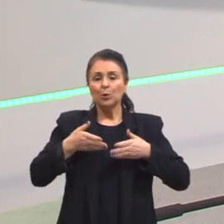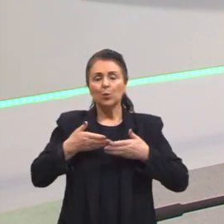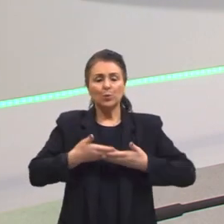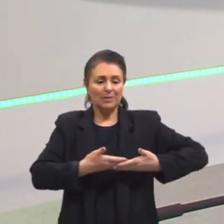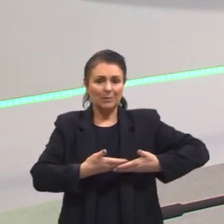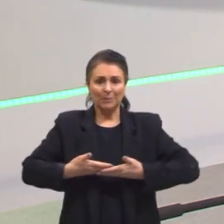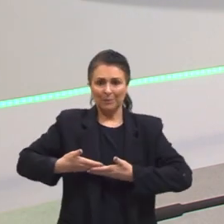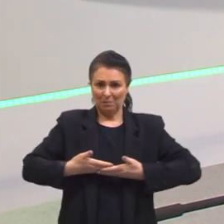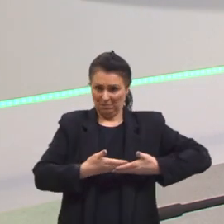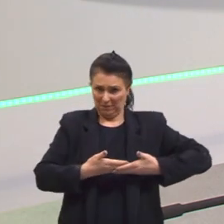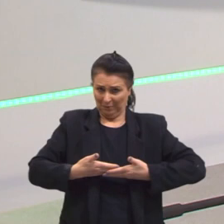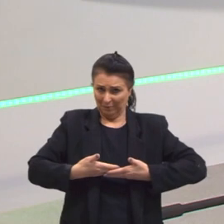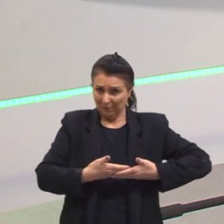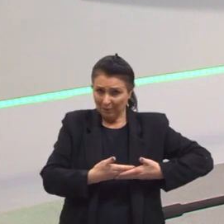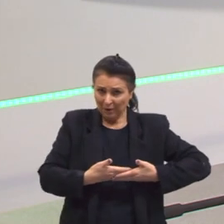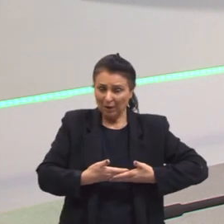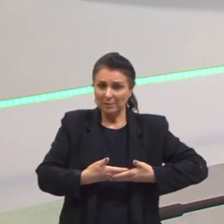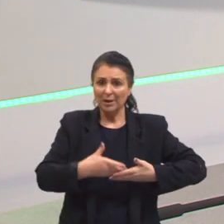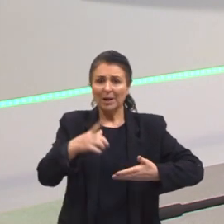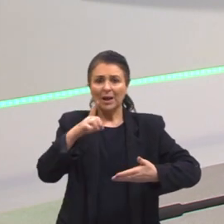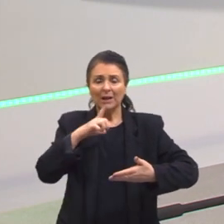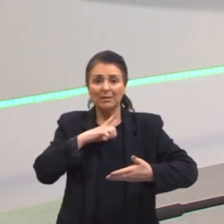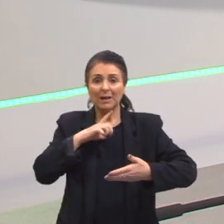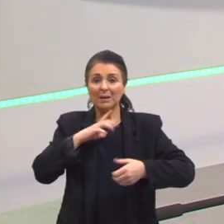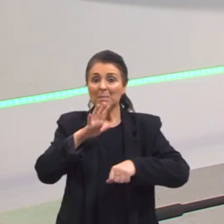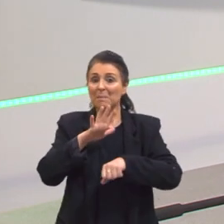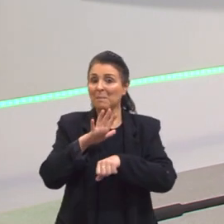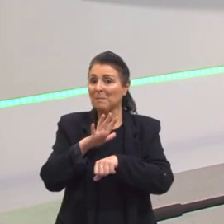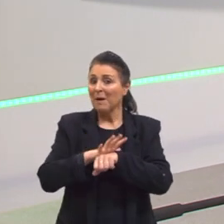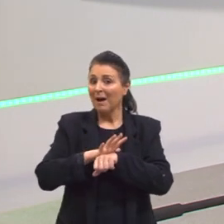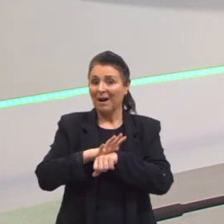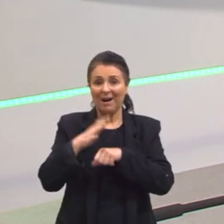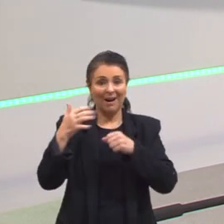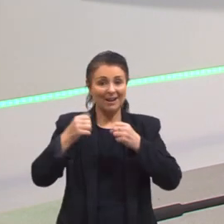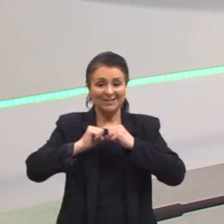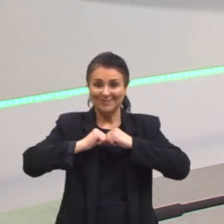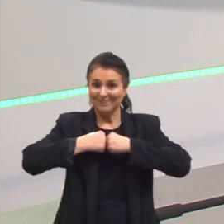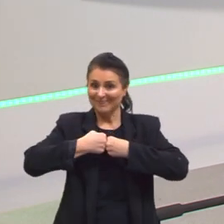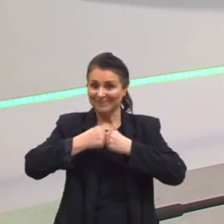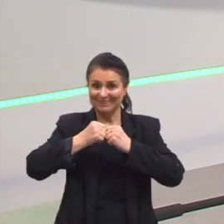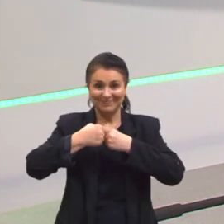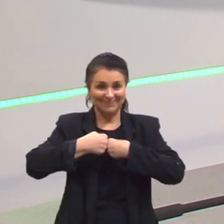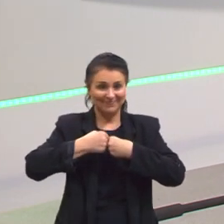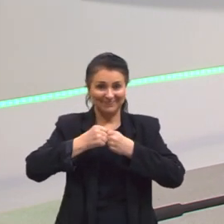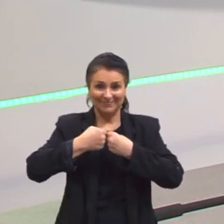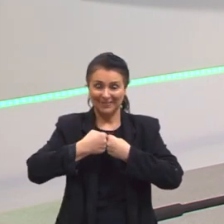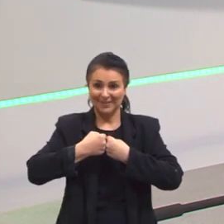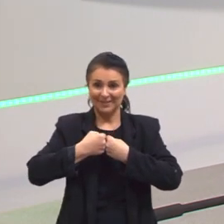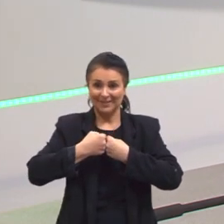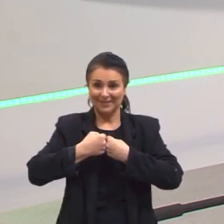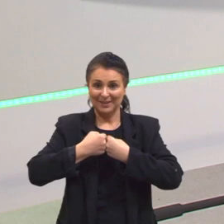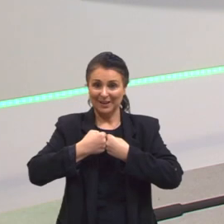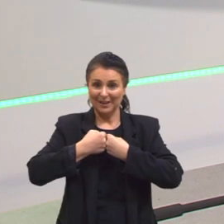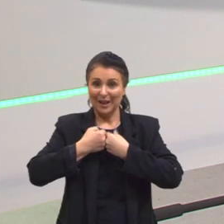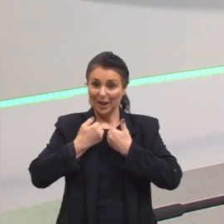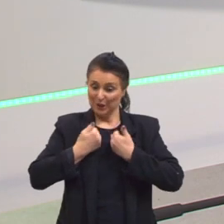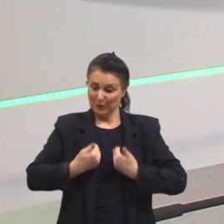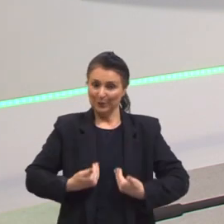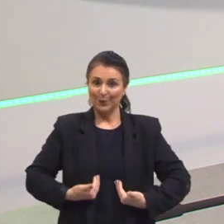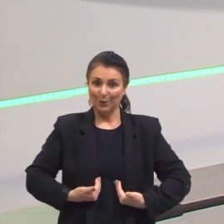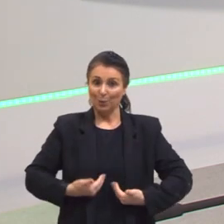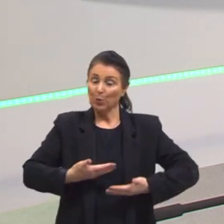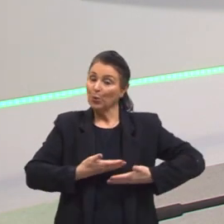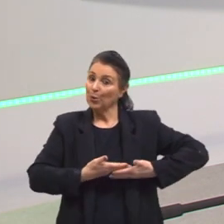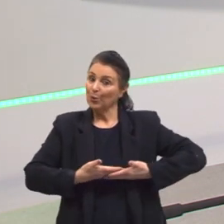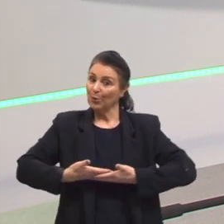nos nenéns que nascem, eles têm maior quantidade de cartilagem no corpinho. Essa cartilagem,